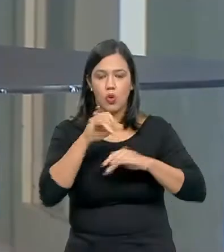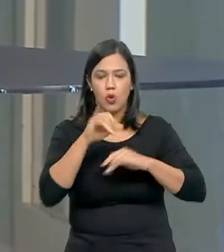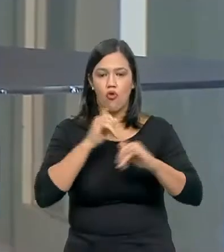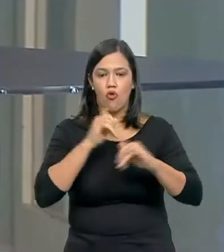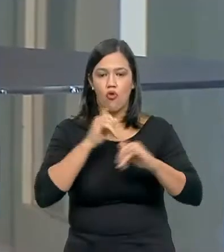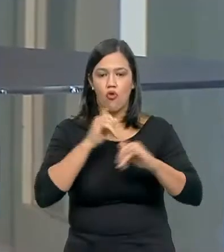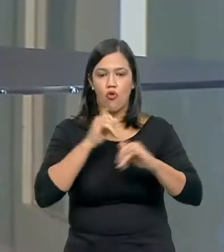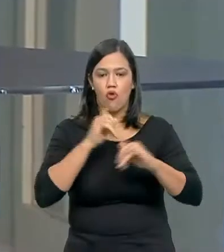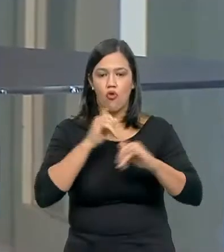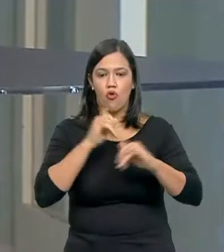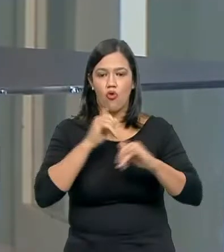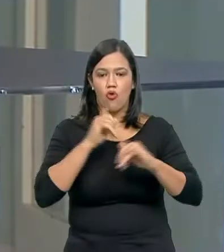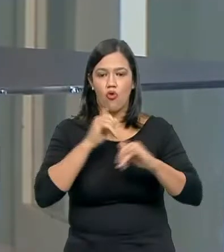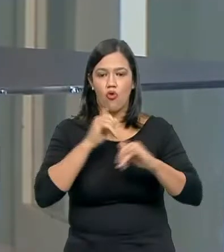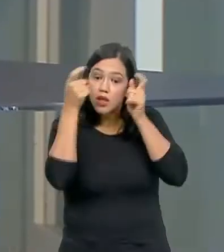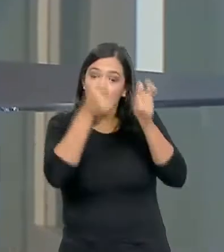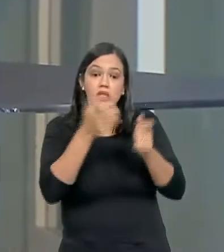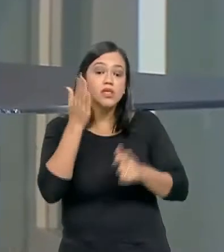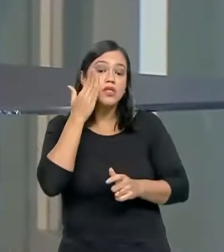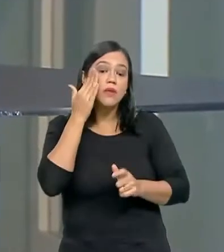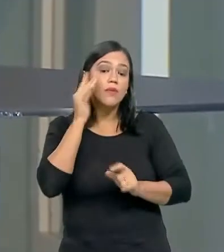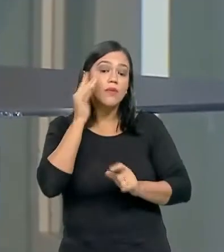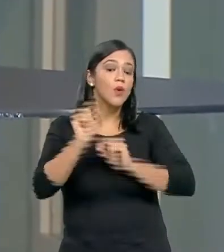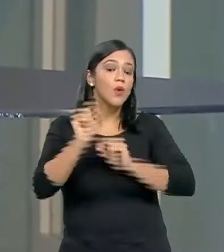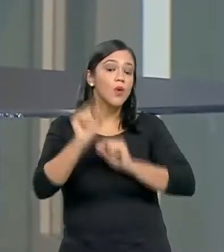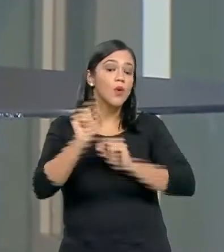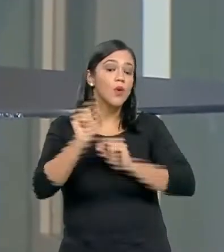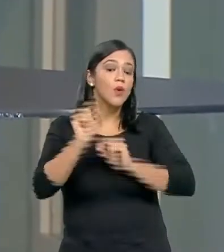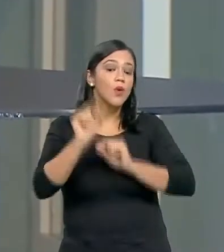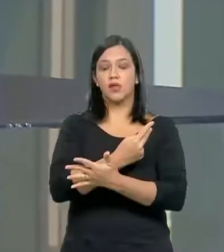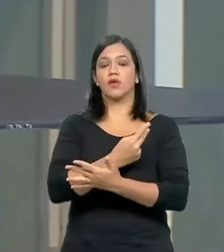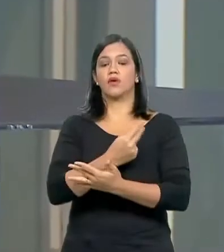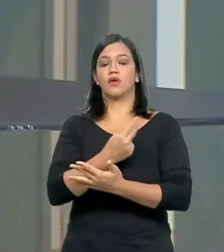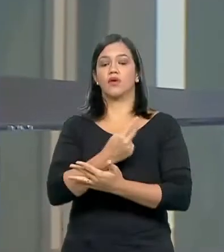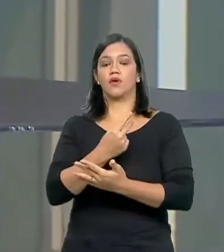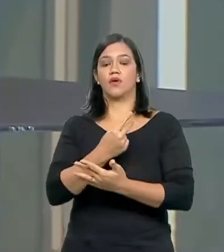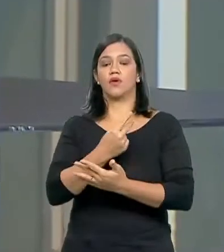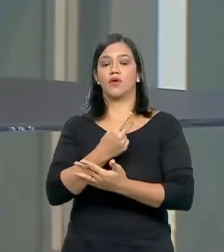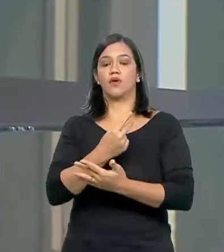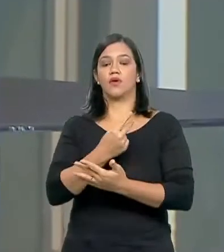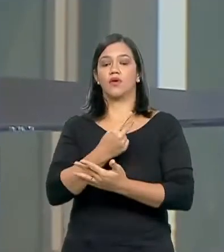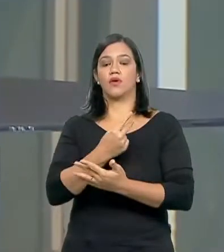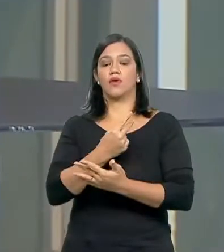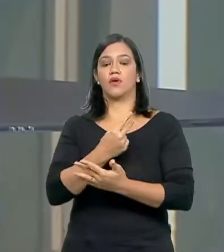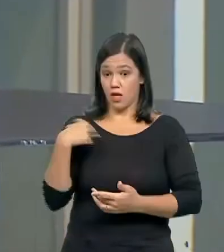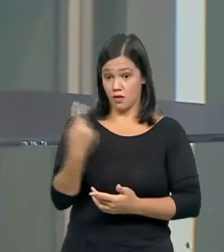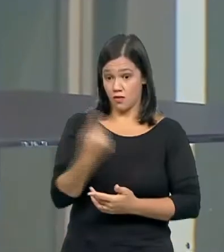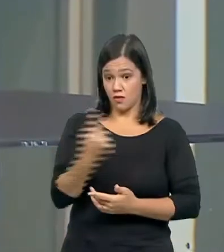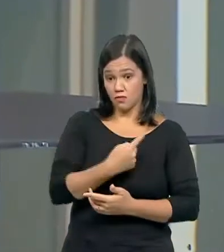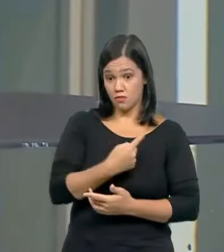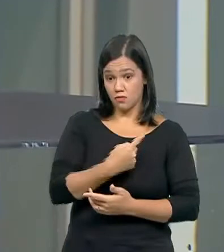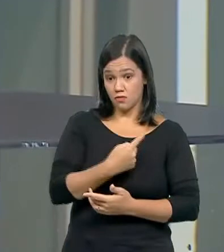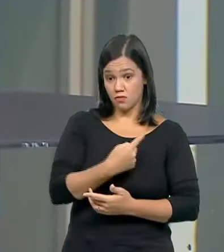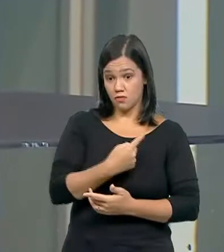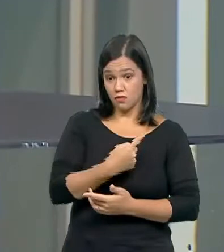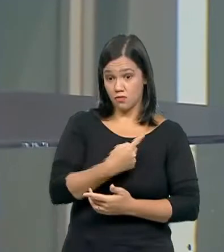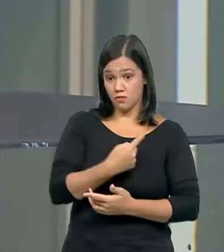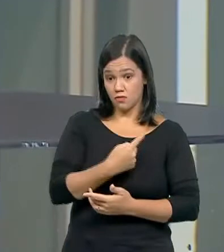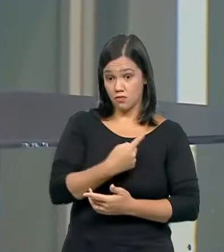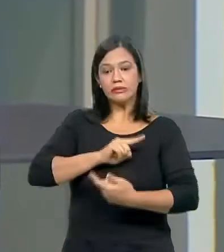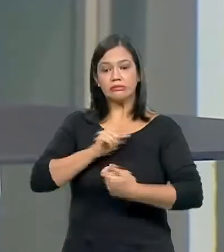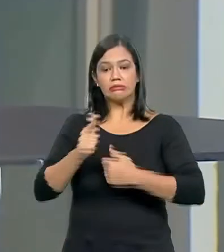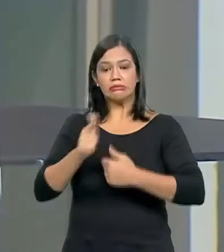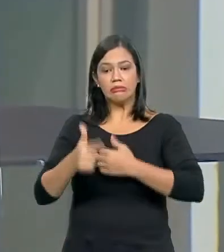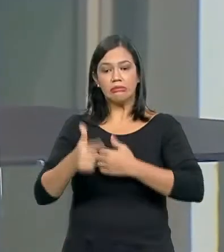interessados em saber o que está acontecendo. A nossa posição em relação